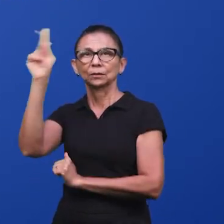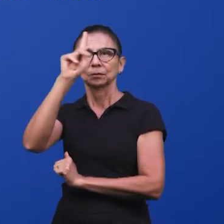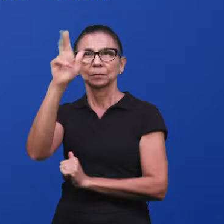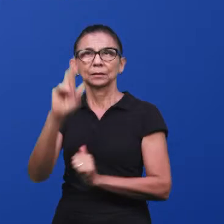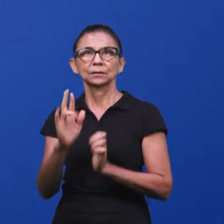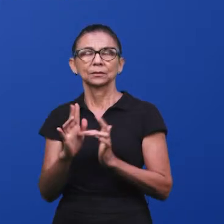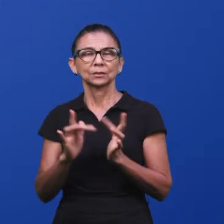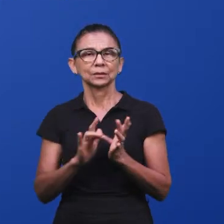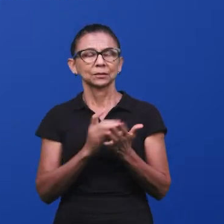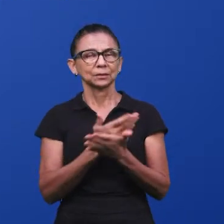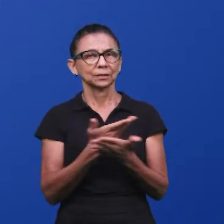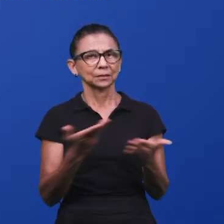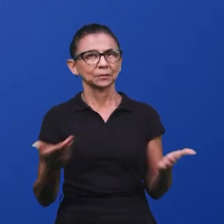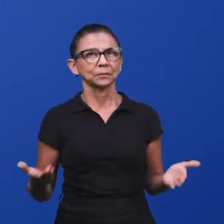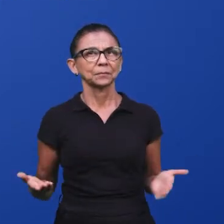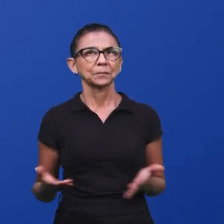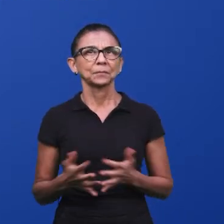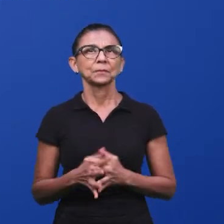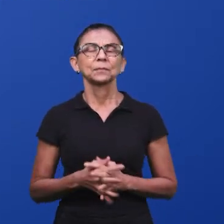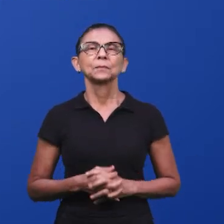do Senhor. Pátio do Senhor Jesus.